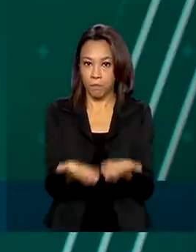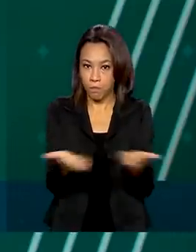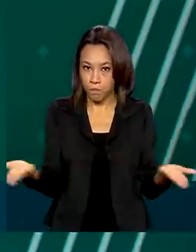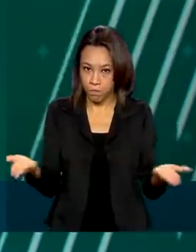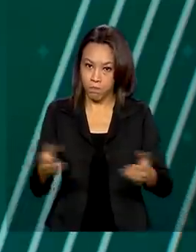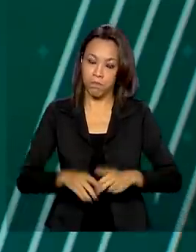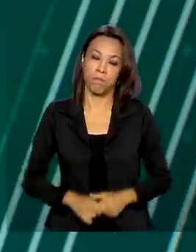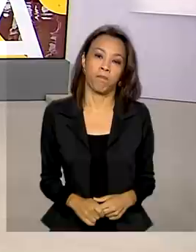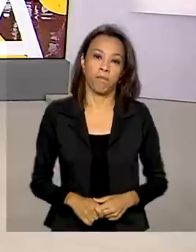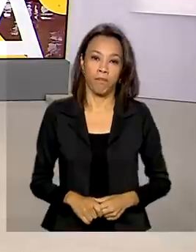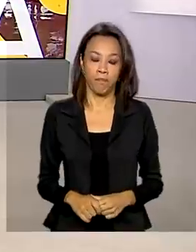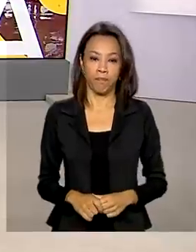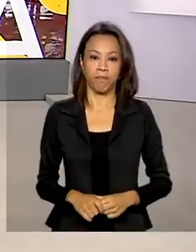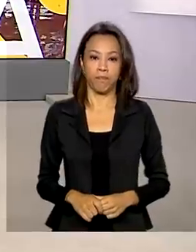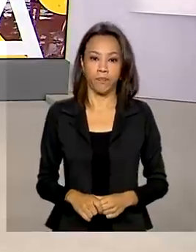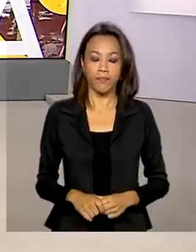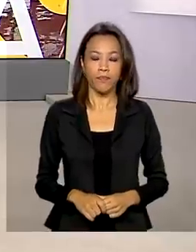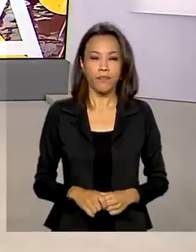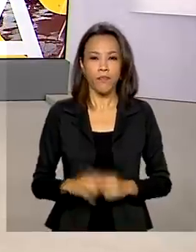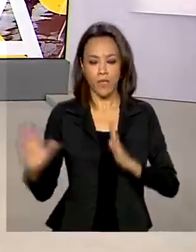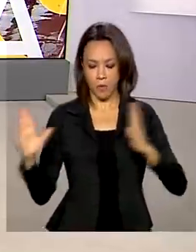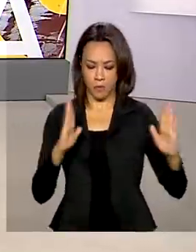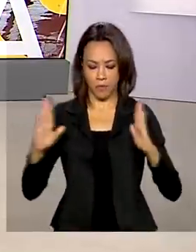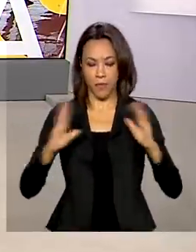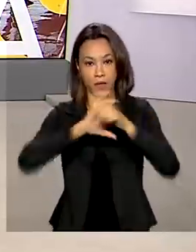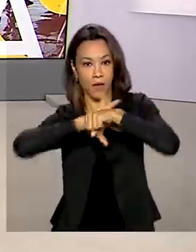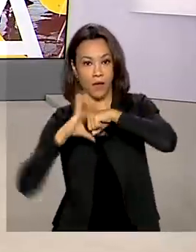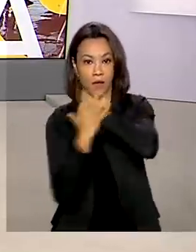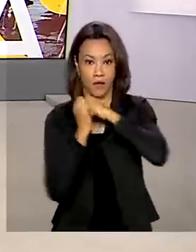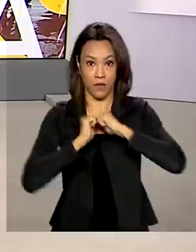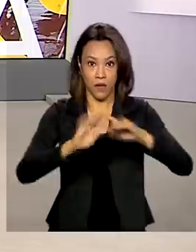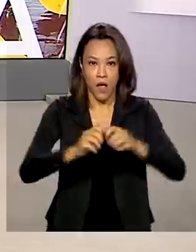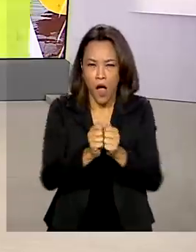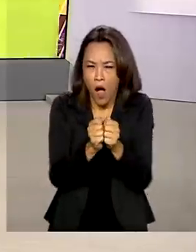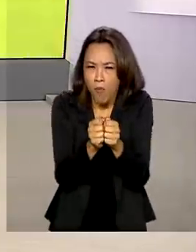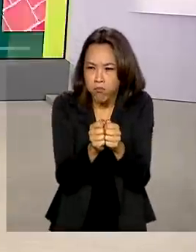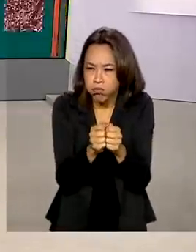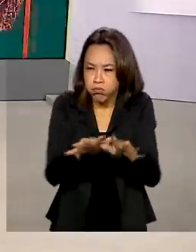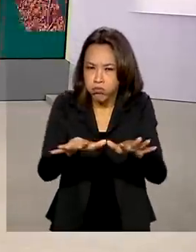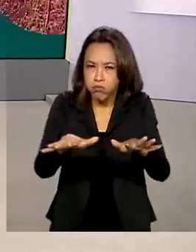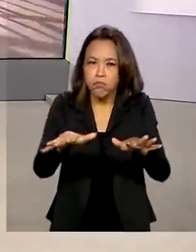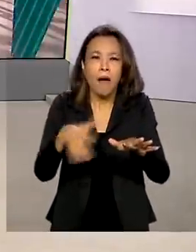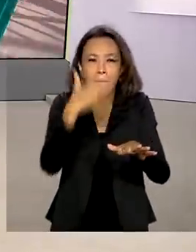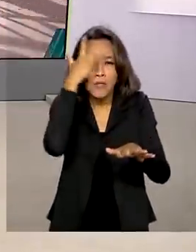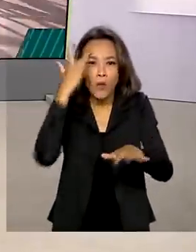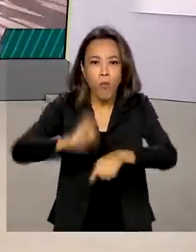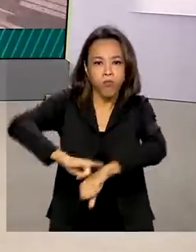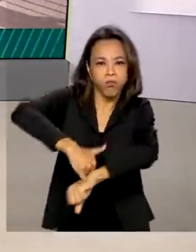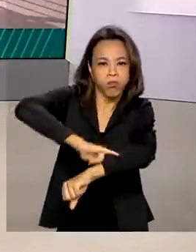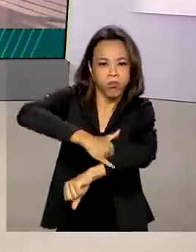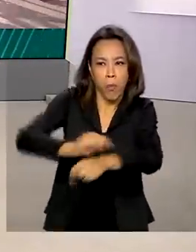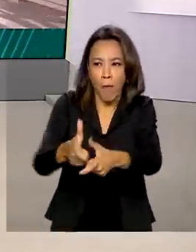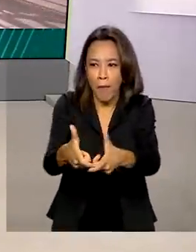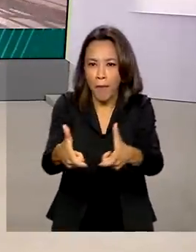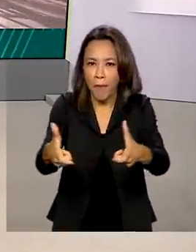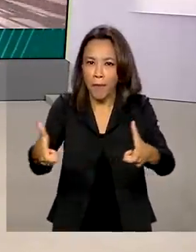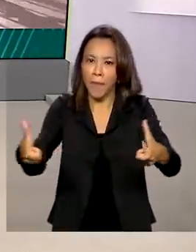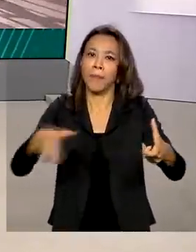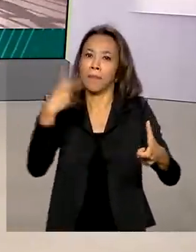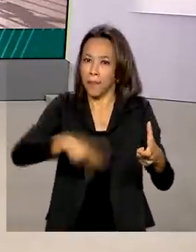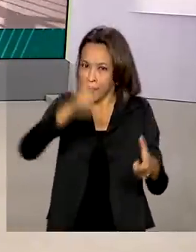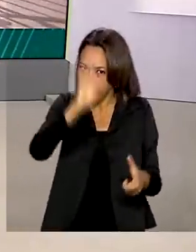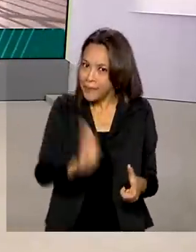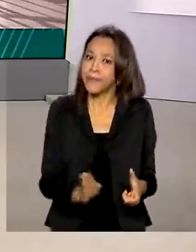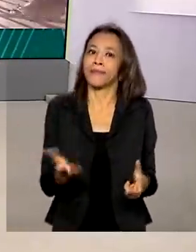.br. Durante a pandemia, aumentou o número de pessoas acima do peso ou com obesidade no Brasil.